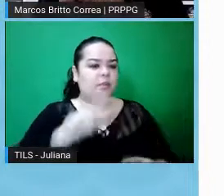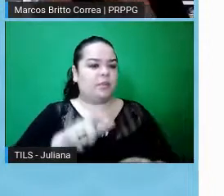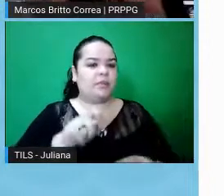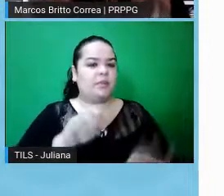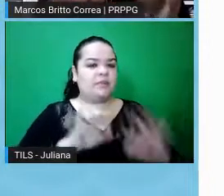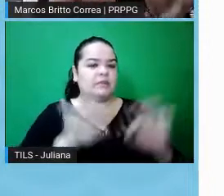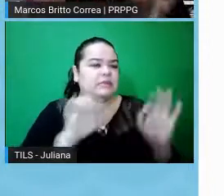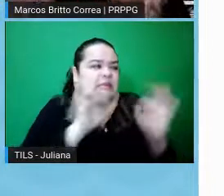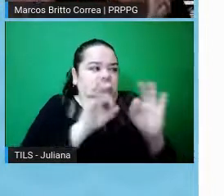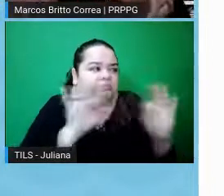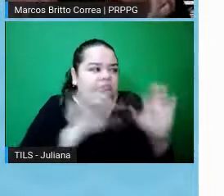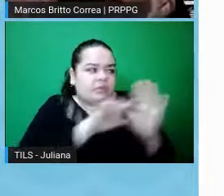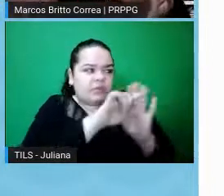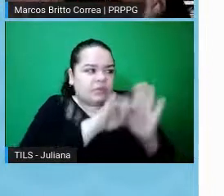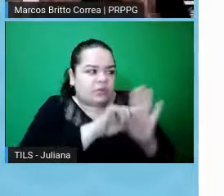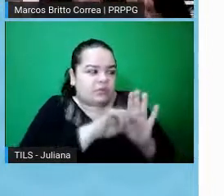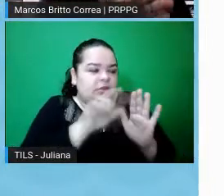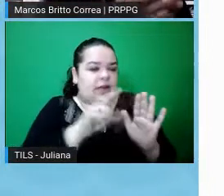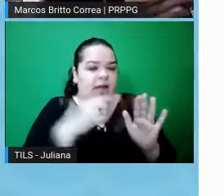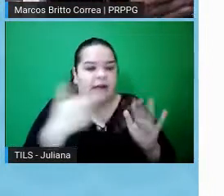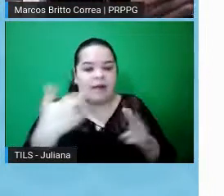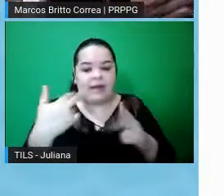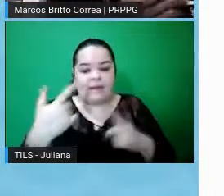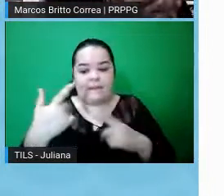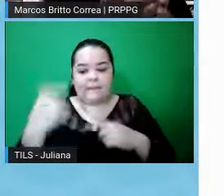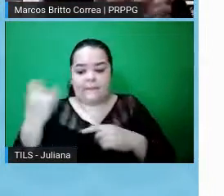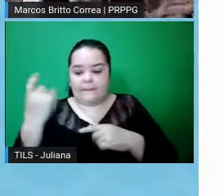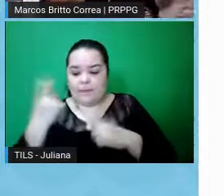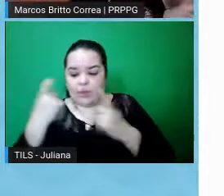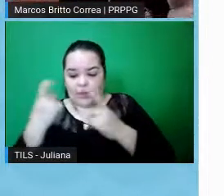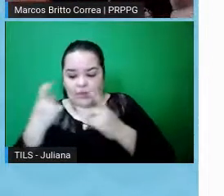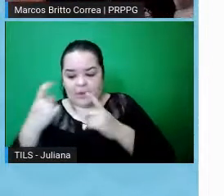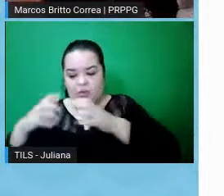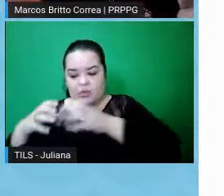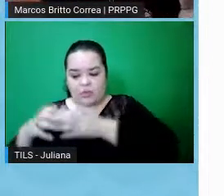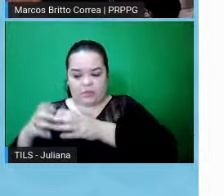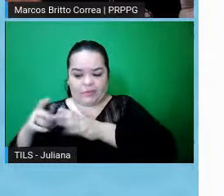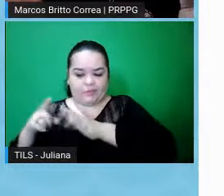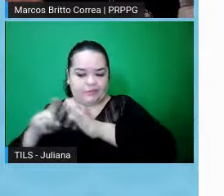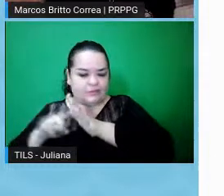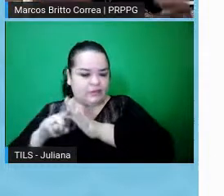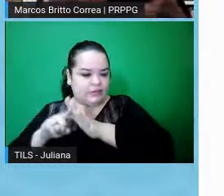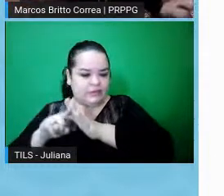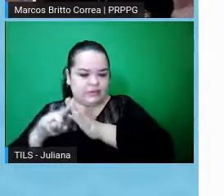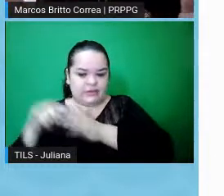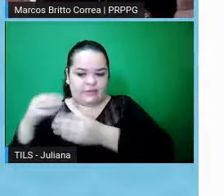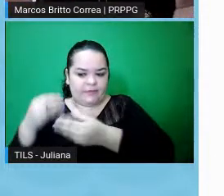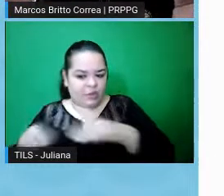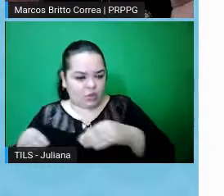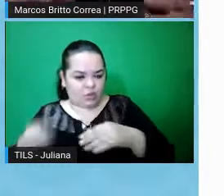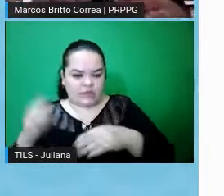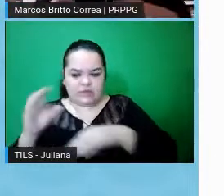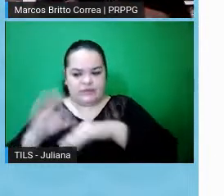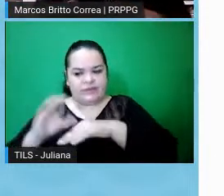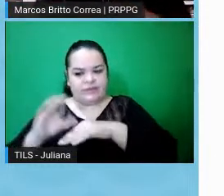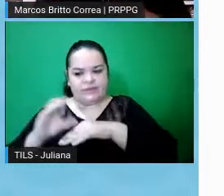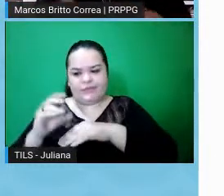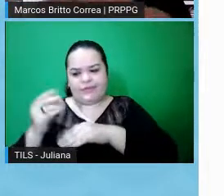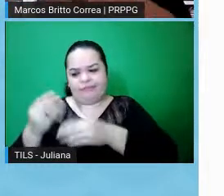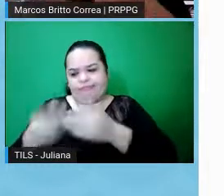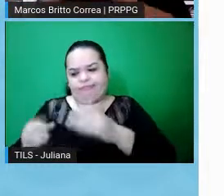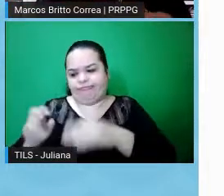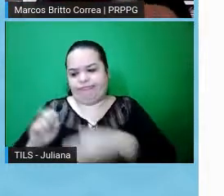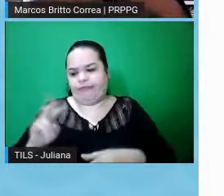questionário. Então, é pros dois lados. Não adianta eu ter uma amostra muito pequena, porque as minhas conclusões, elas não vão ser cientificamente válidas. Não